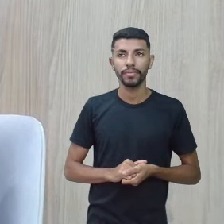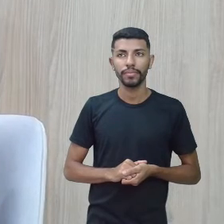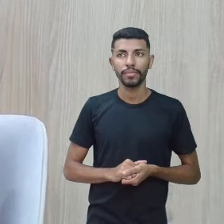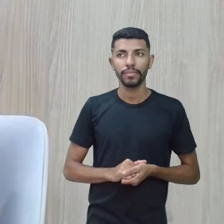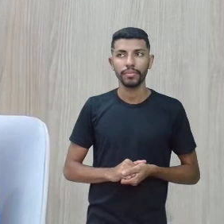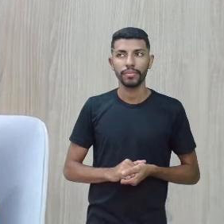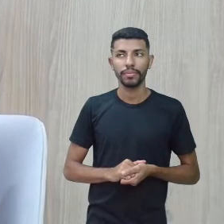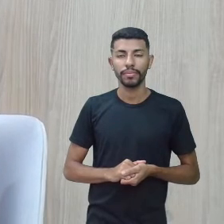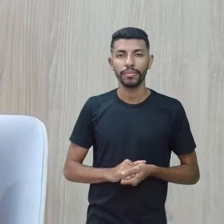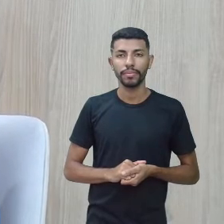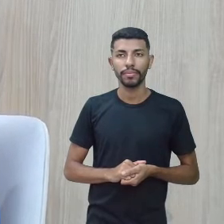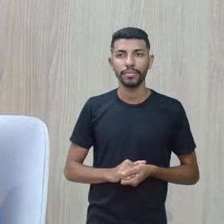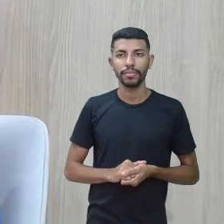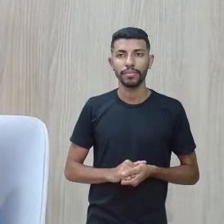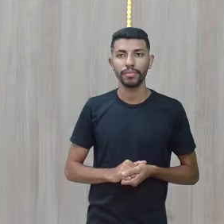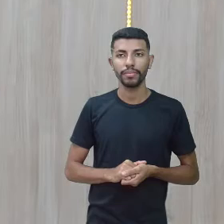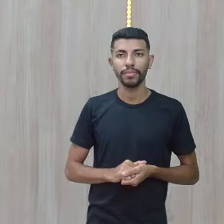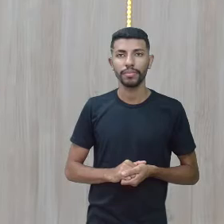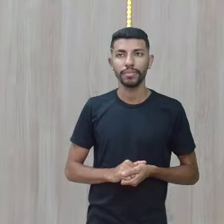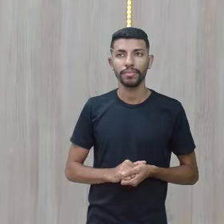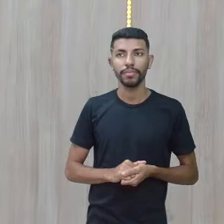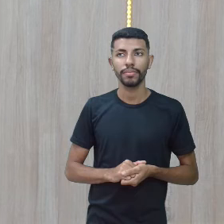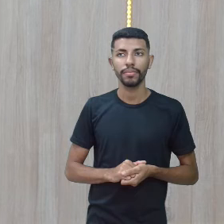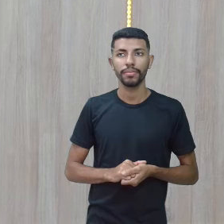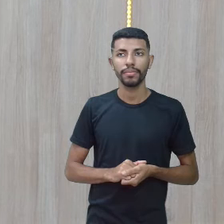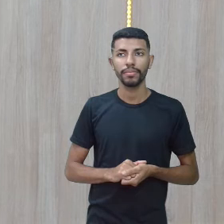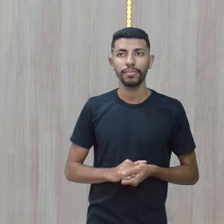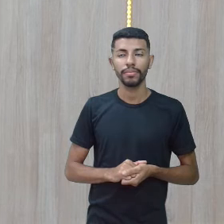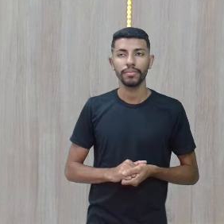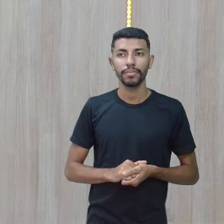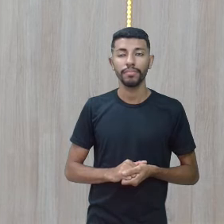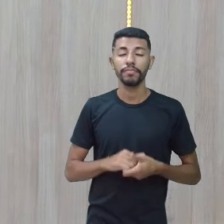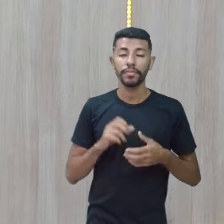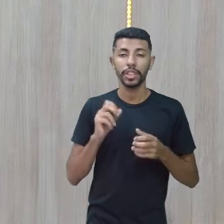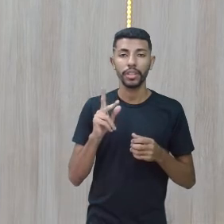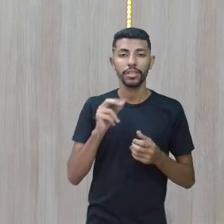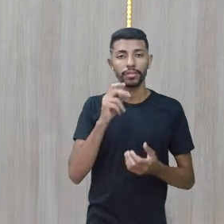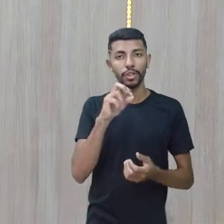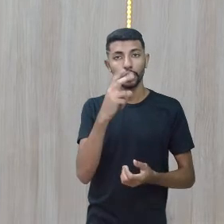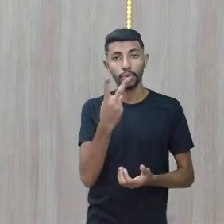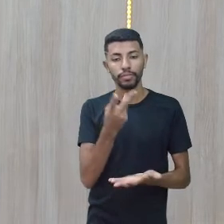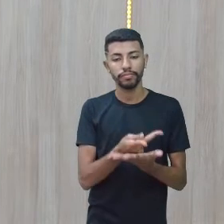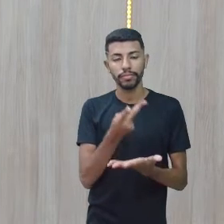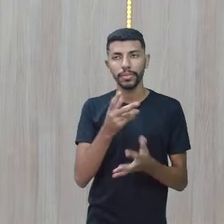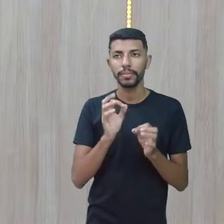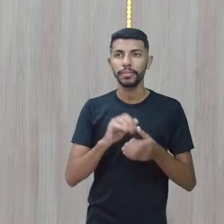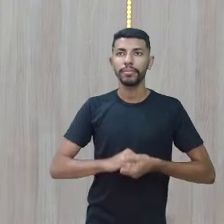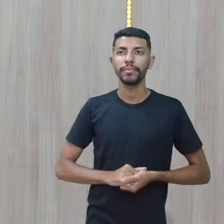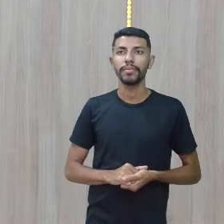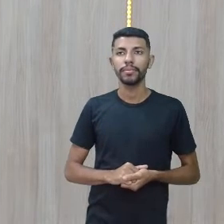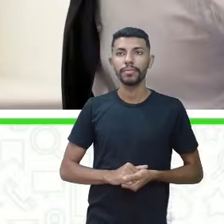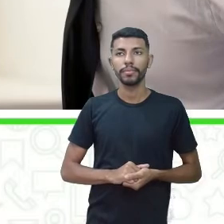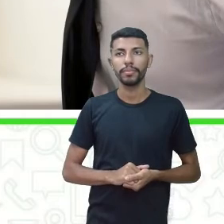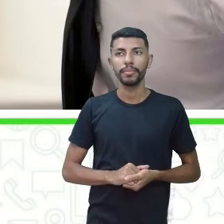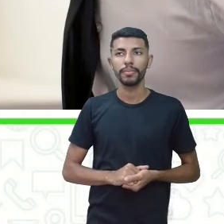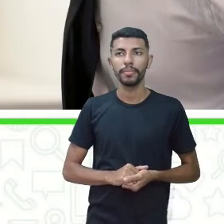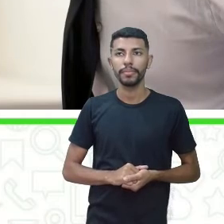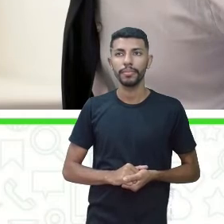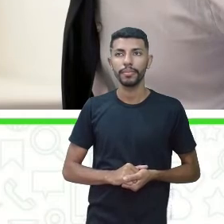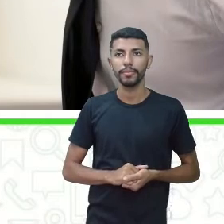Brazilian. Também. Boa. Duas situações. He is not happy with the test results.